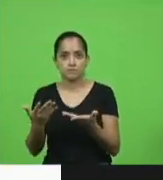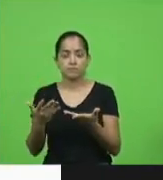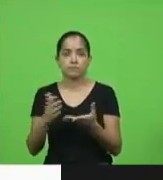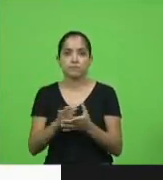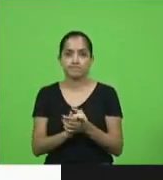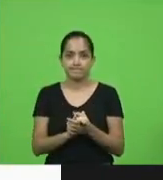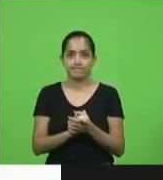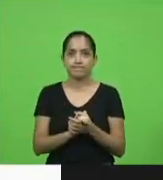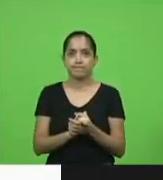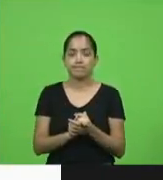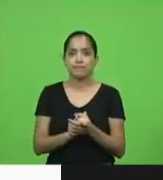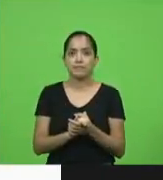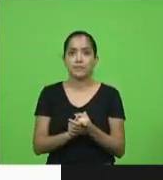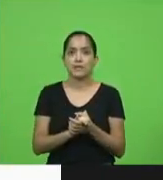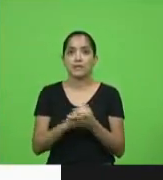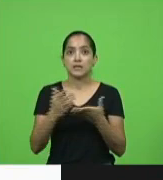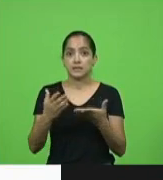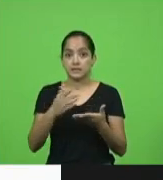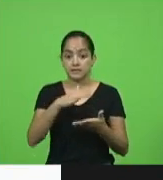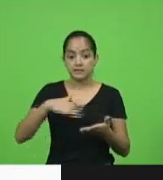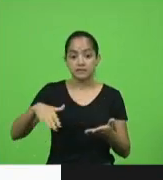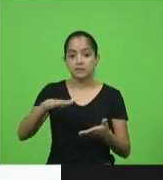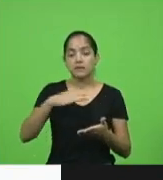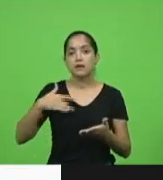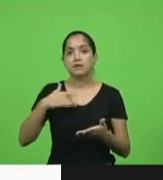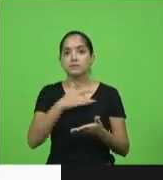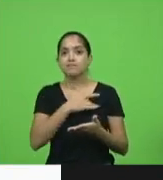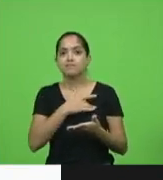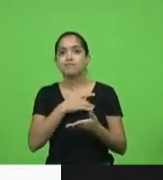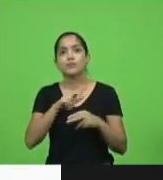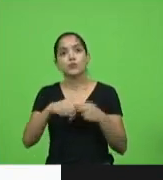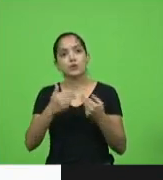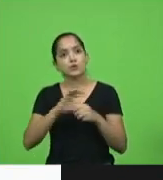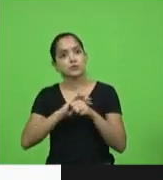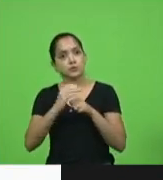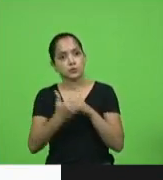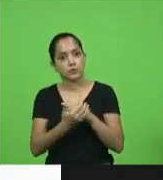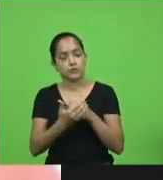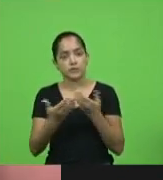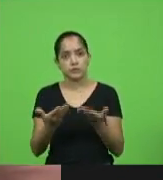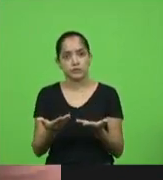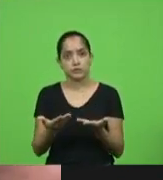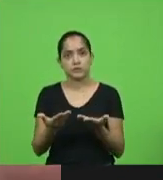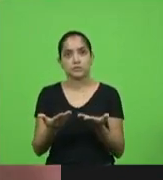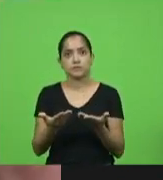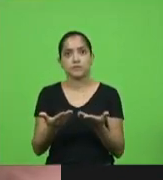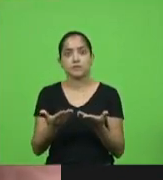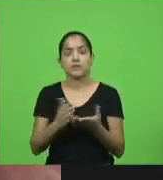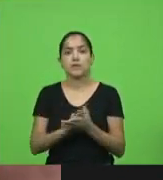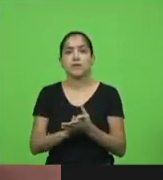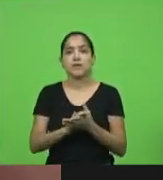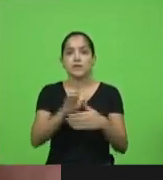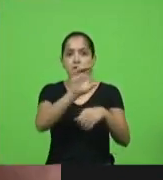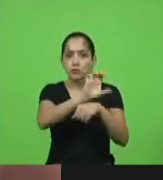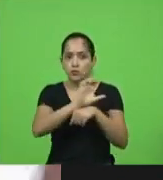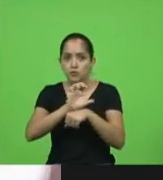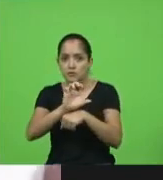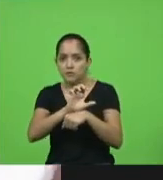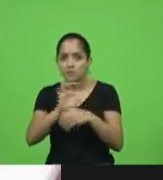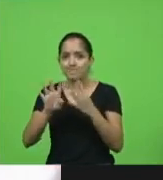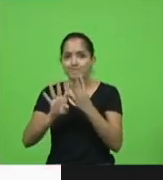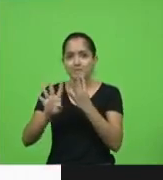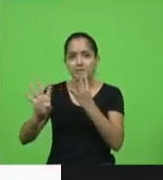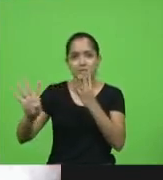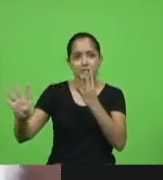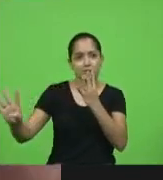das unidades de saúde em razão da Covid-19. Em todo o estado temos uma fila de espera